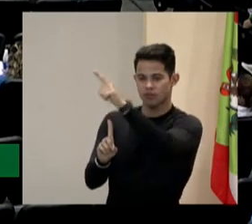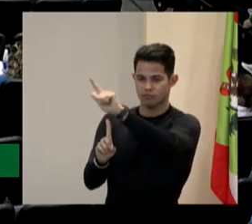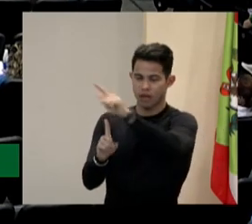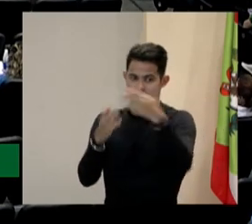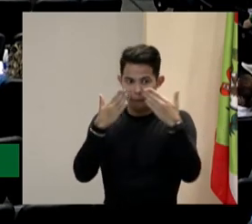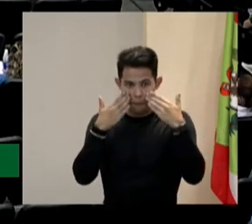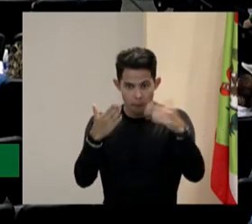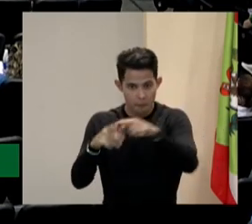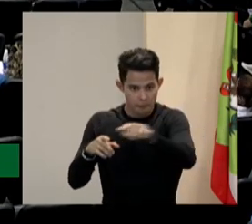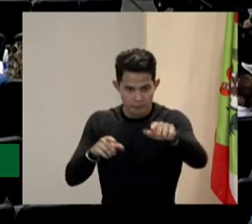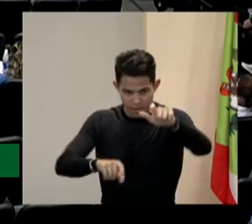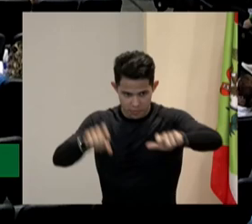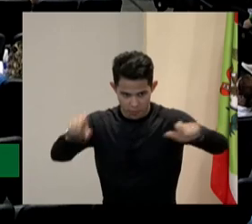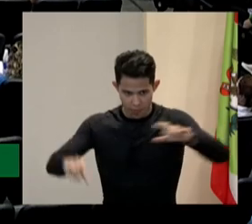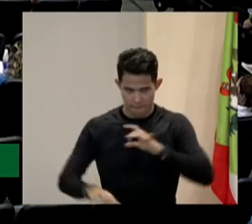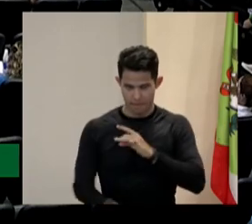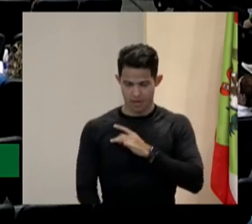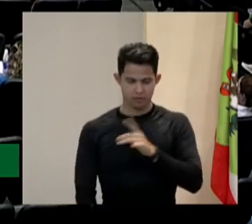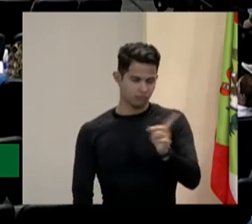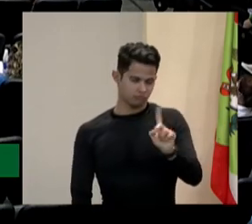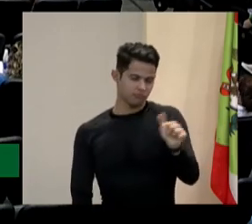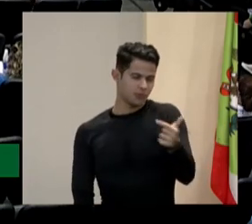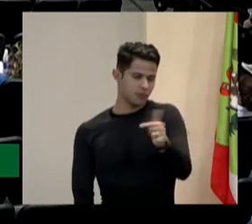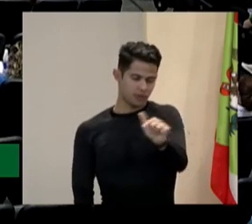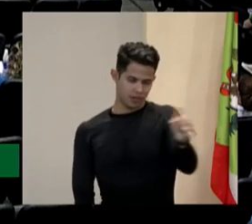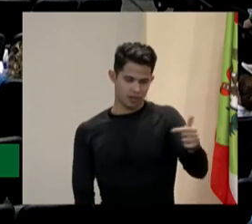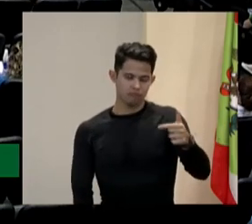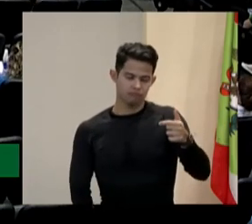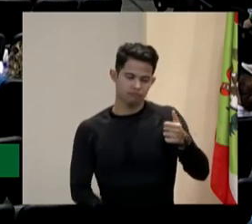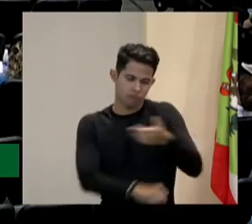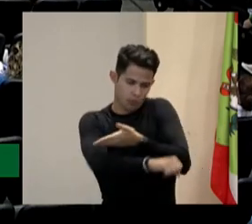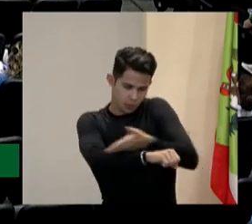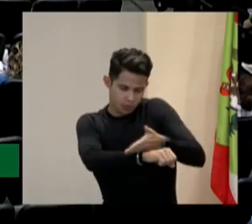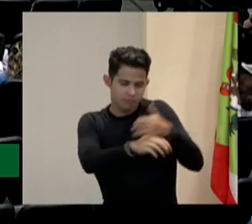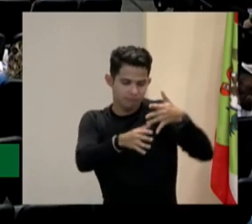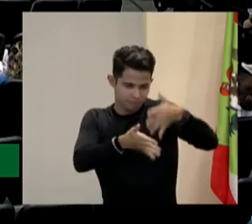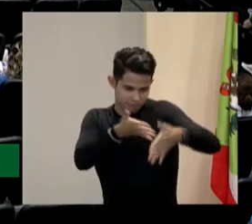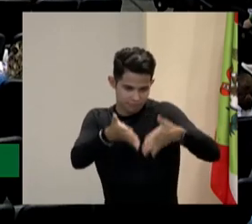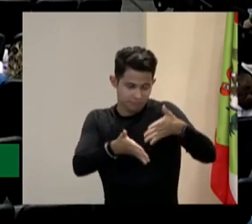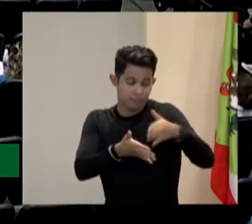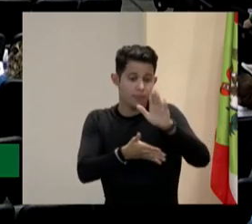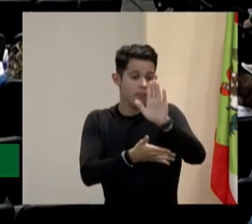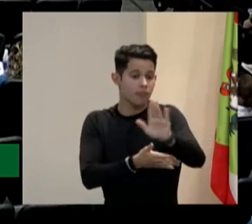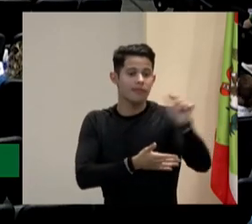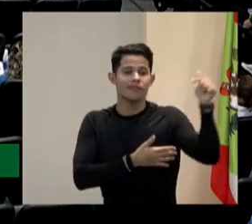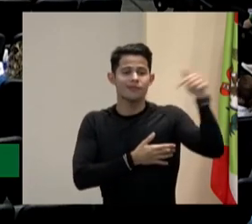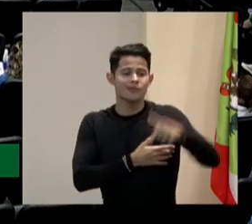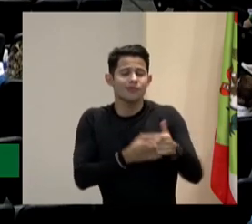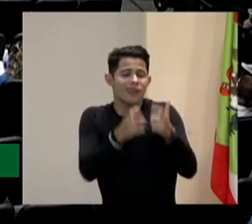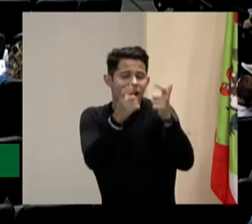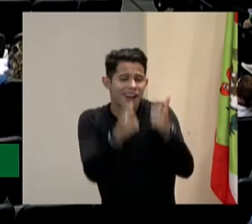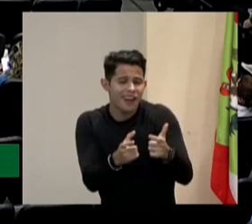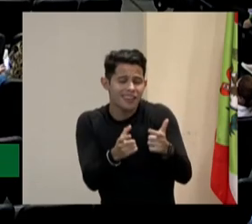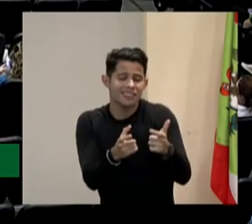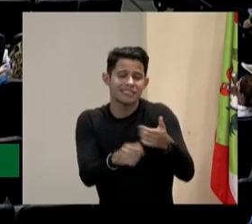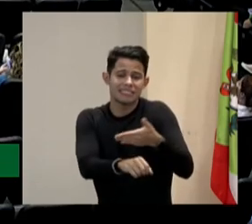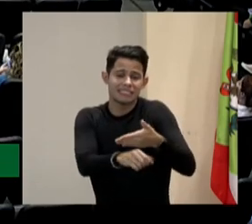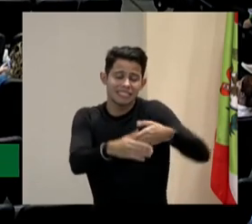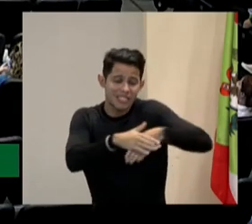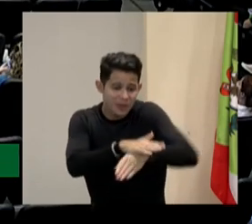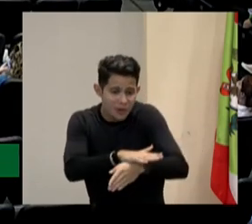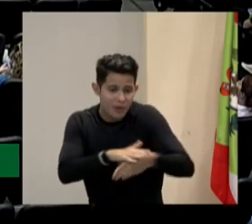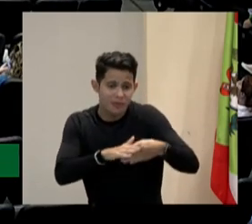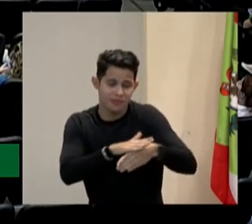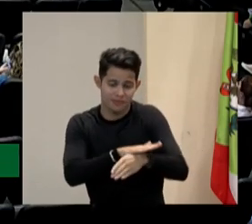Eu tenho uma facilidade para falar. Só que eu estou num lugar que é muito incômodo, mas muito necessário.